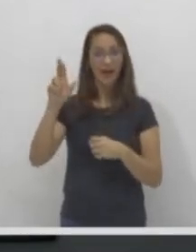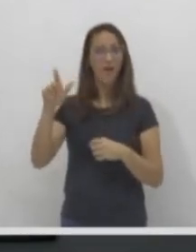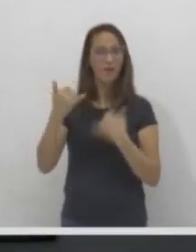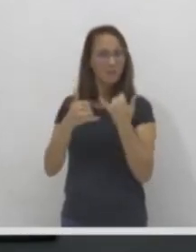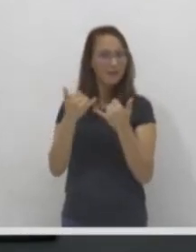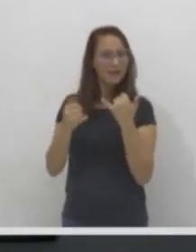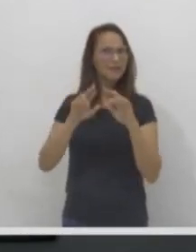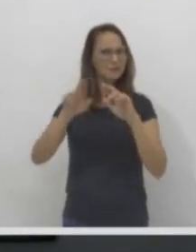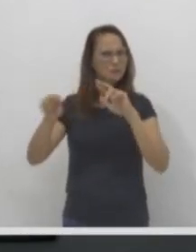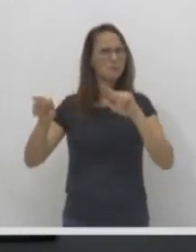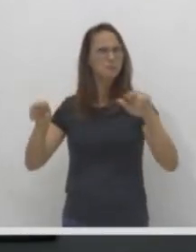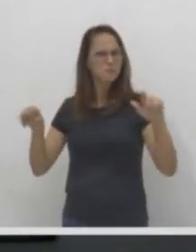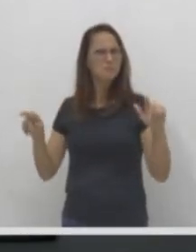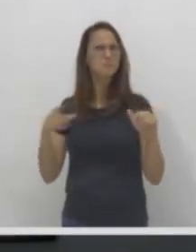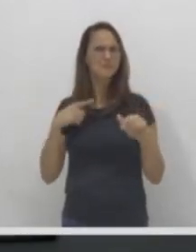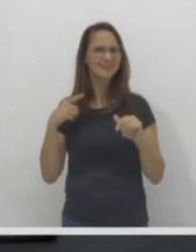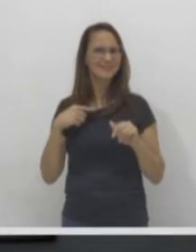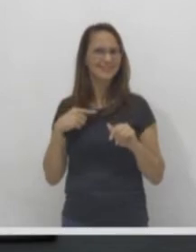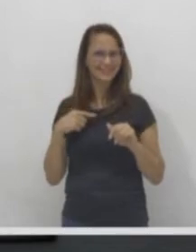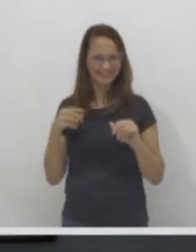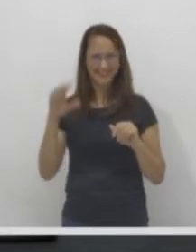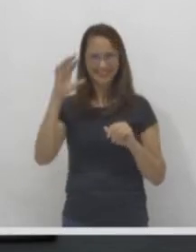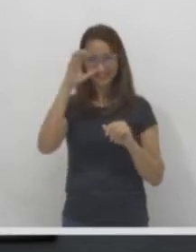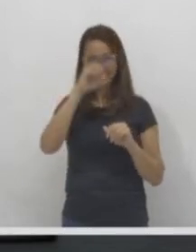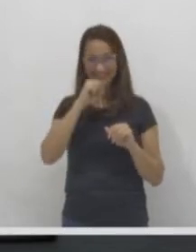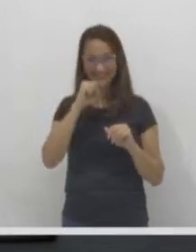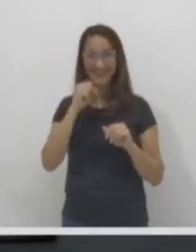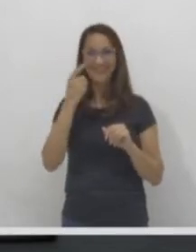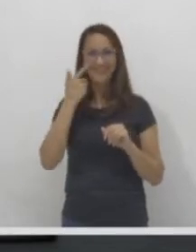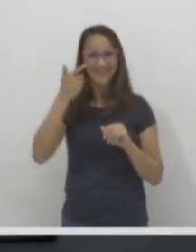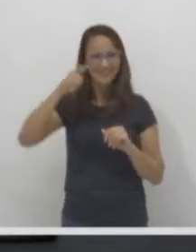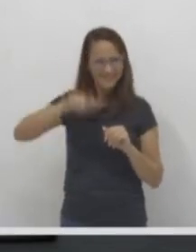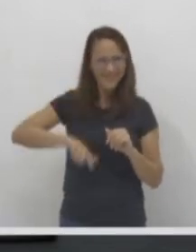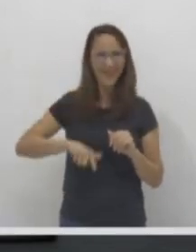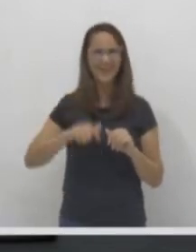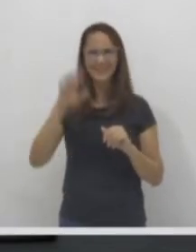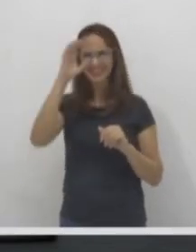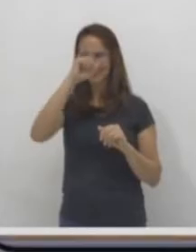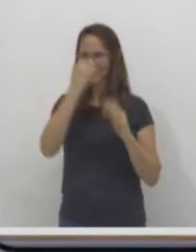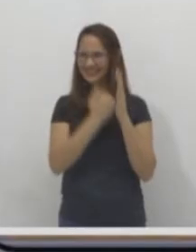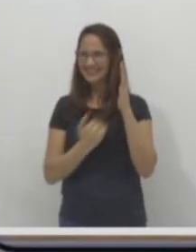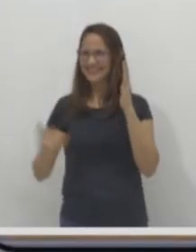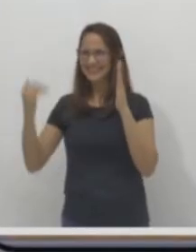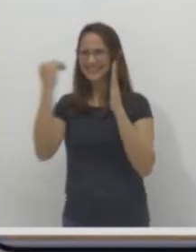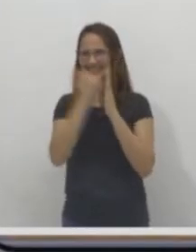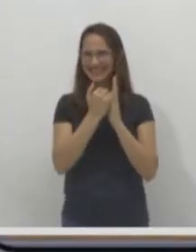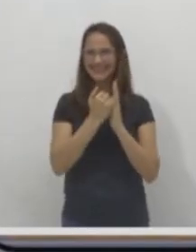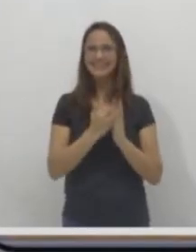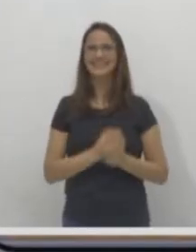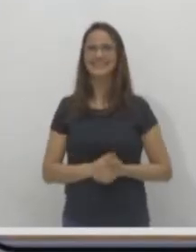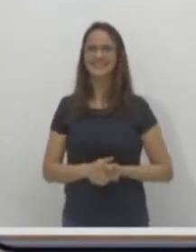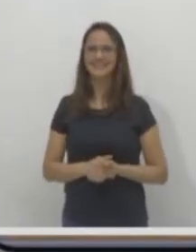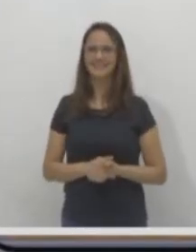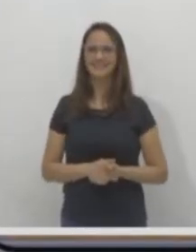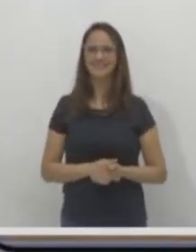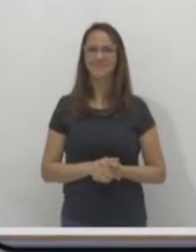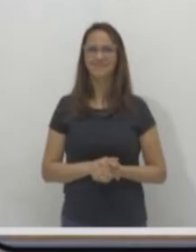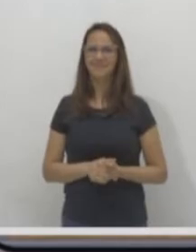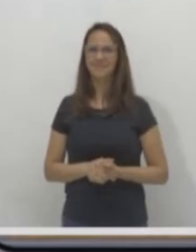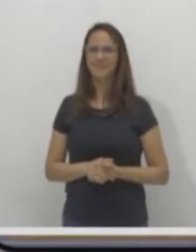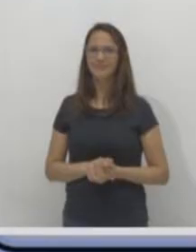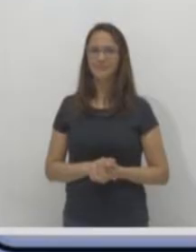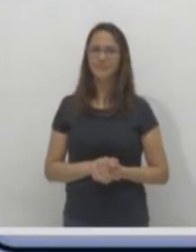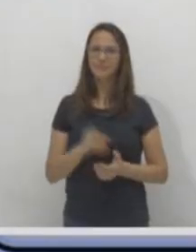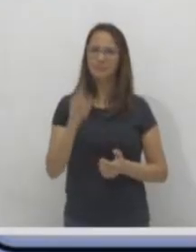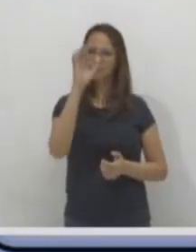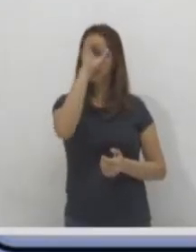Gostaram? Mas agora, ó, é hora de aprender um pouco mais. Volta para a tela lá que vamos aprender um pouco mais. Olha aí. Aprendendo um